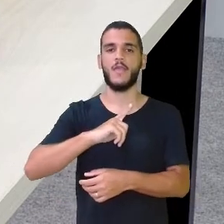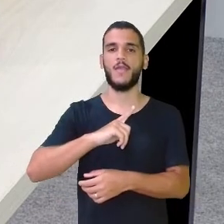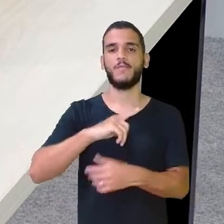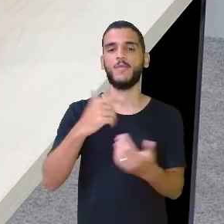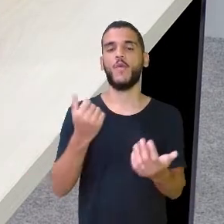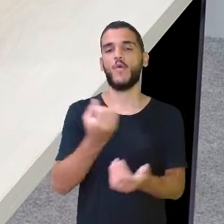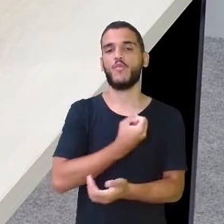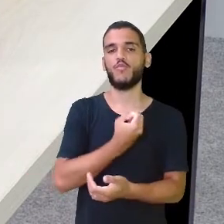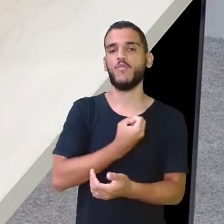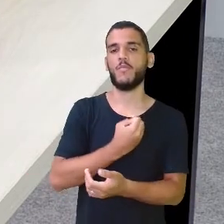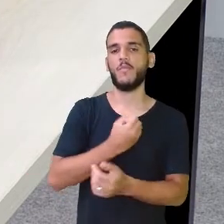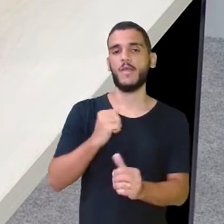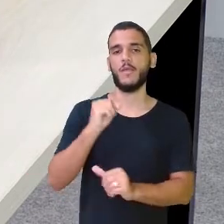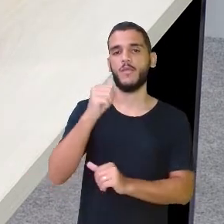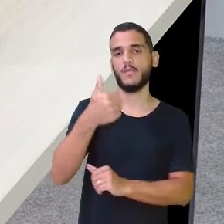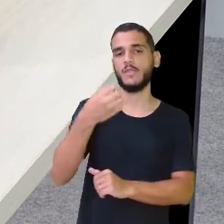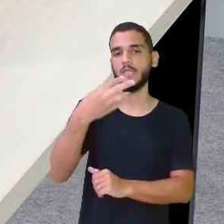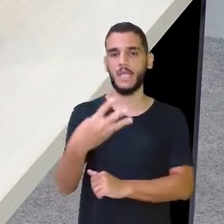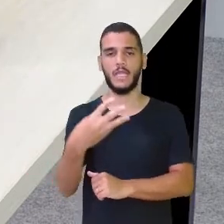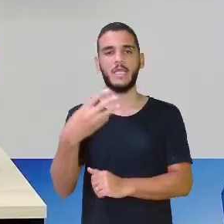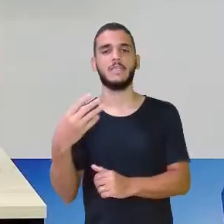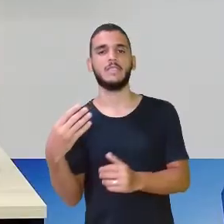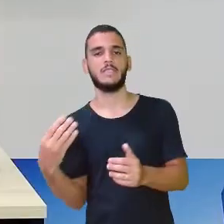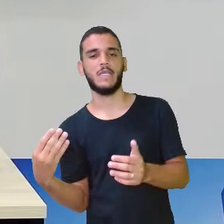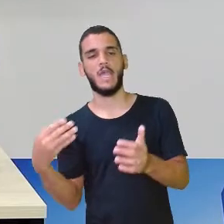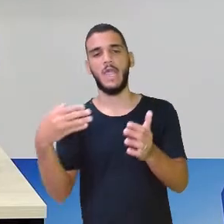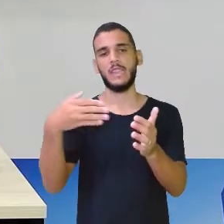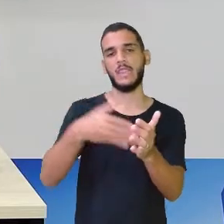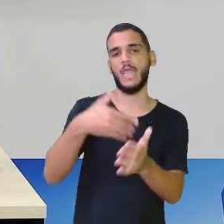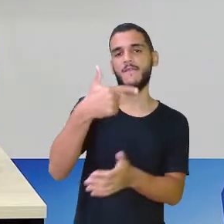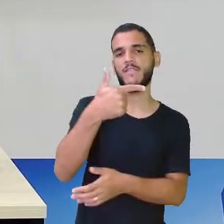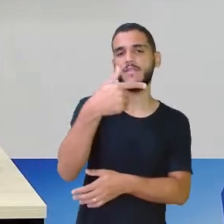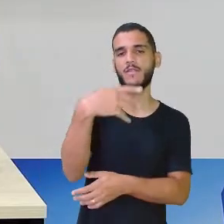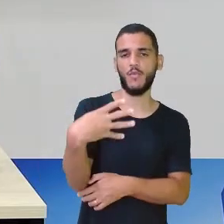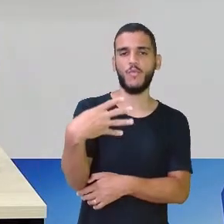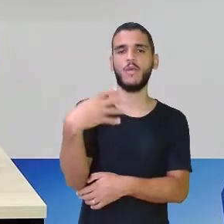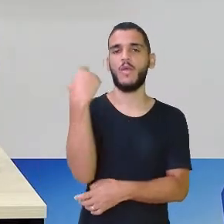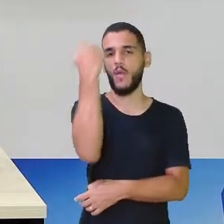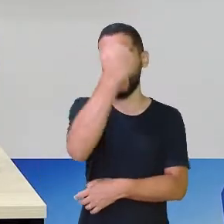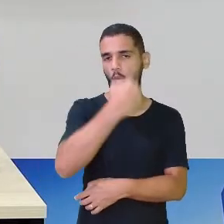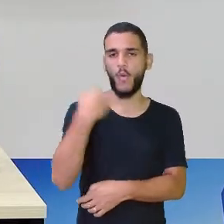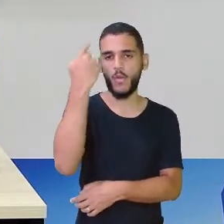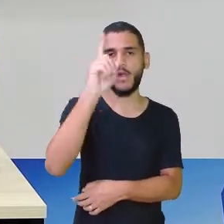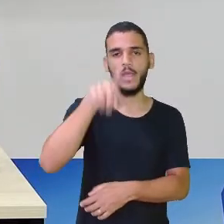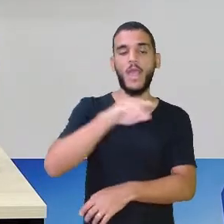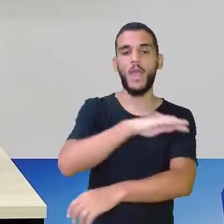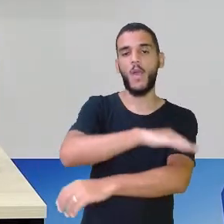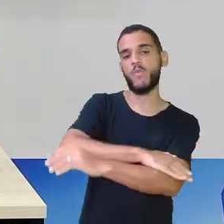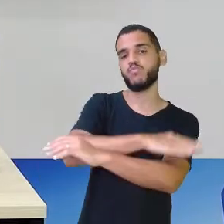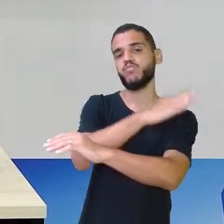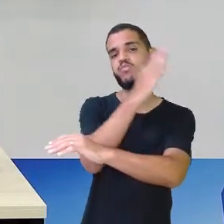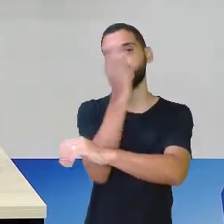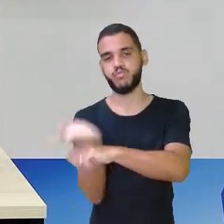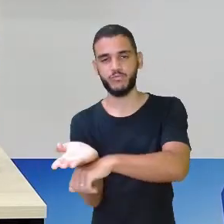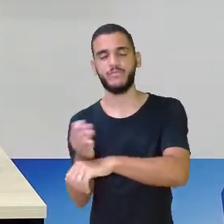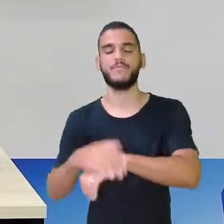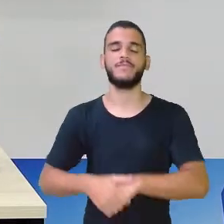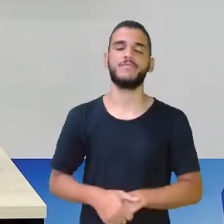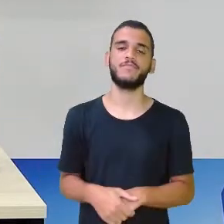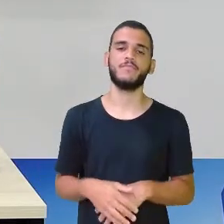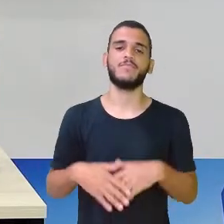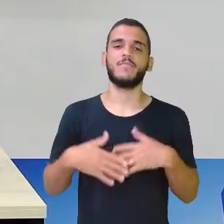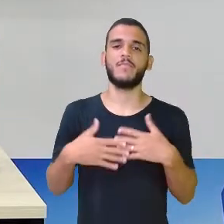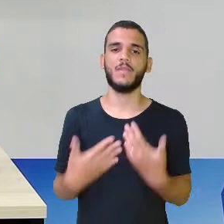14, 15, até 24 horas, que é o dia inteiro. Então, pra vocês observarem. E além